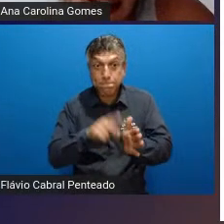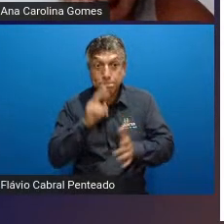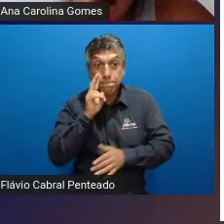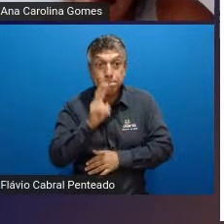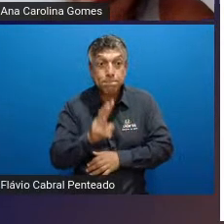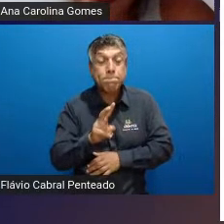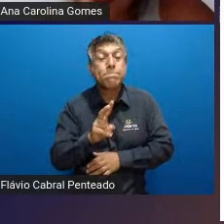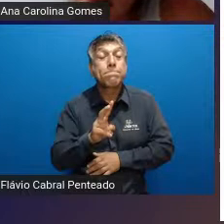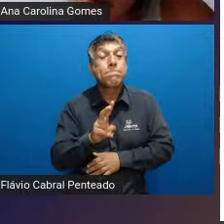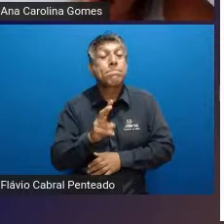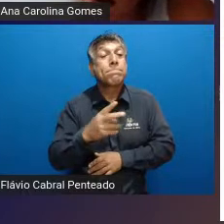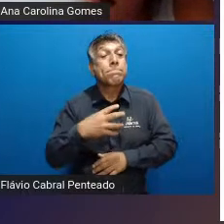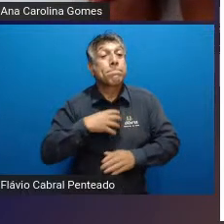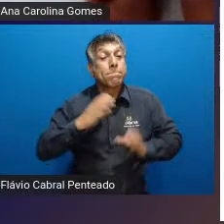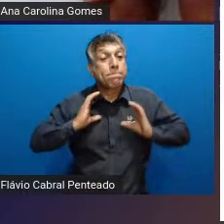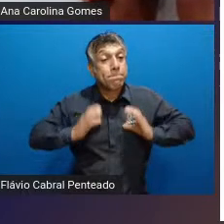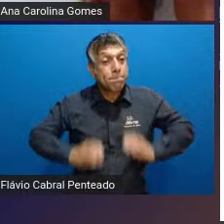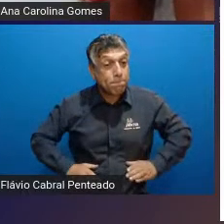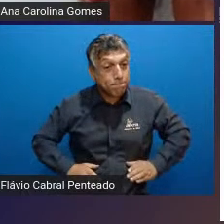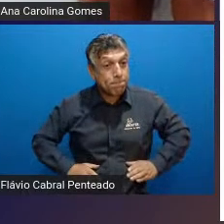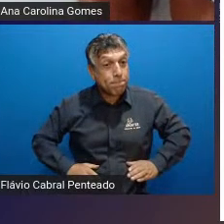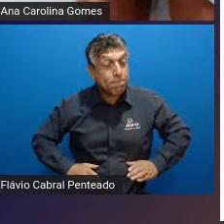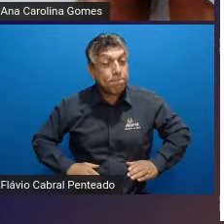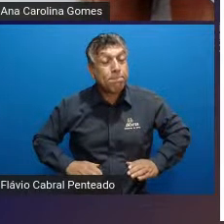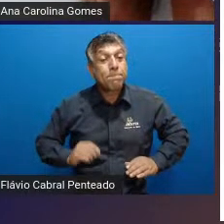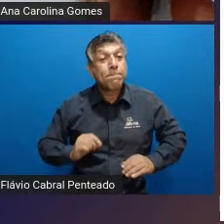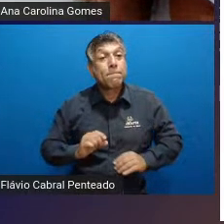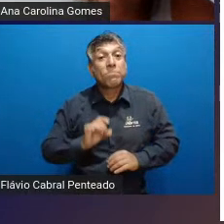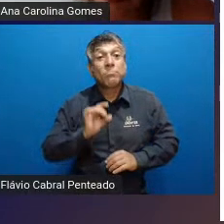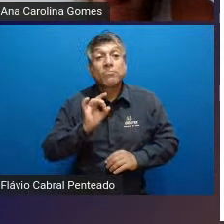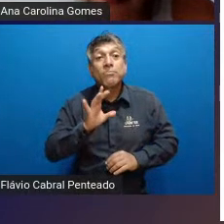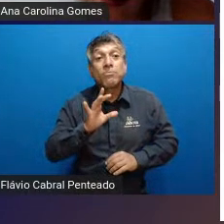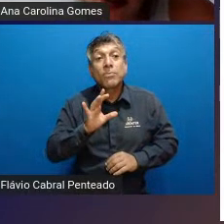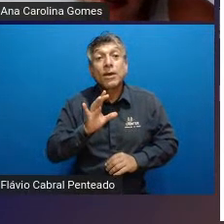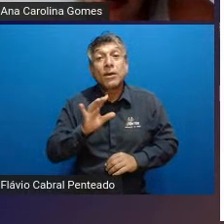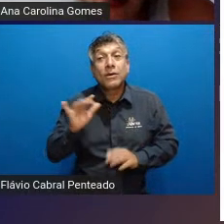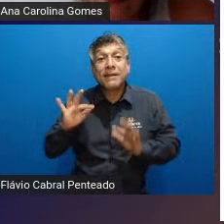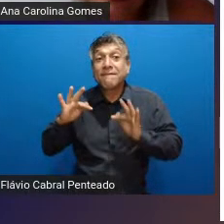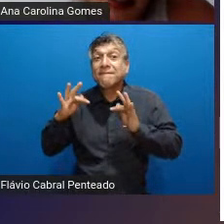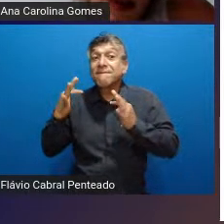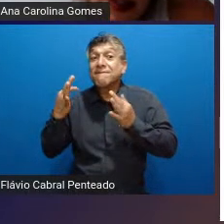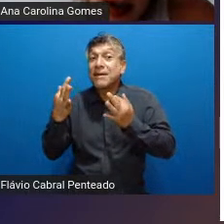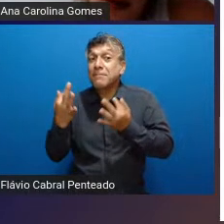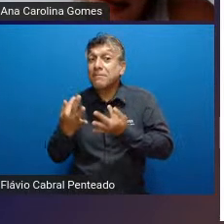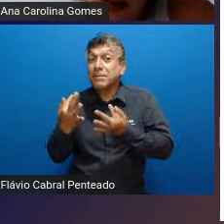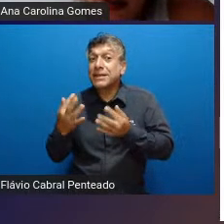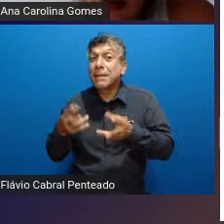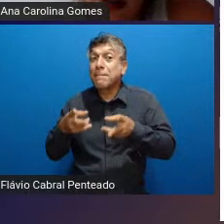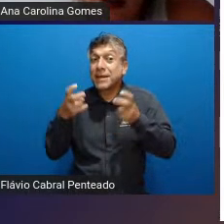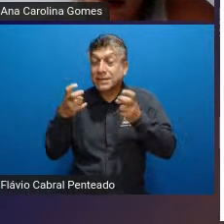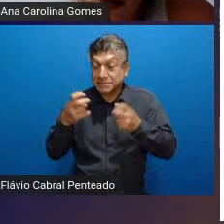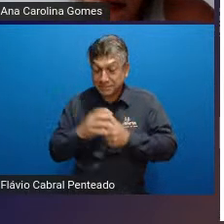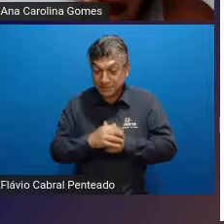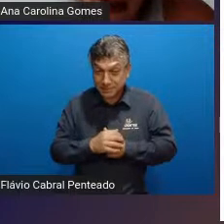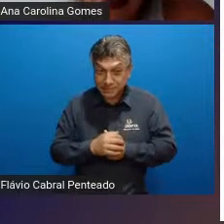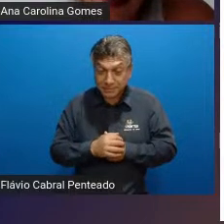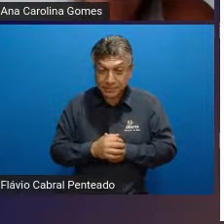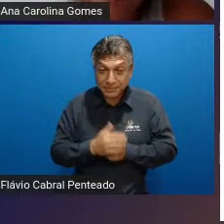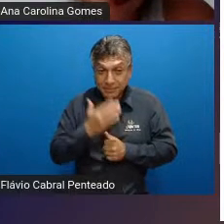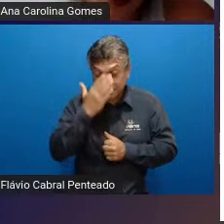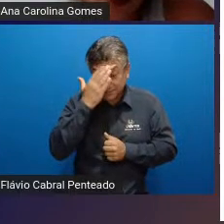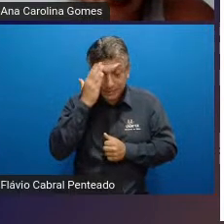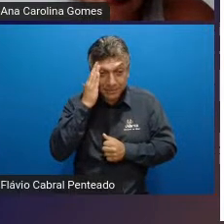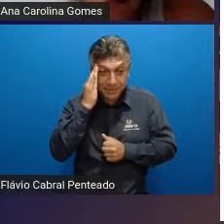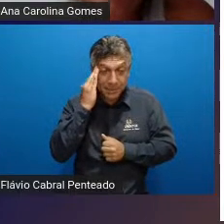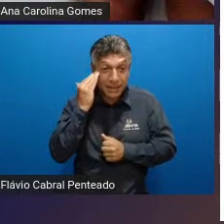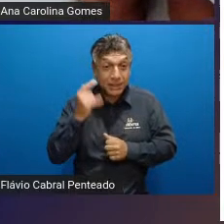comportamentais a partir só na maioria dos relatos dos familiares em especial dos pais que